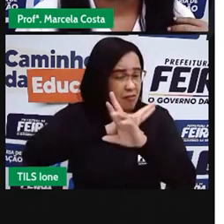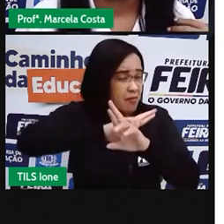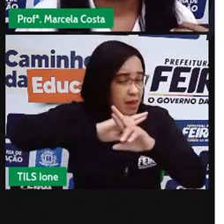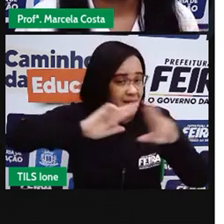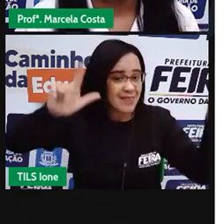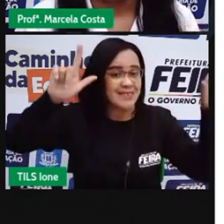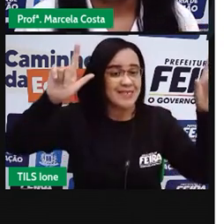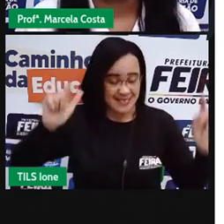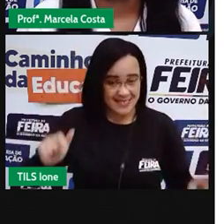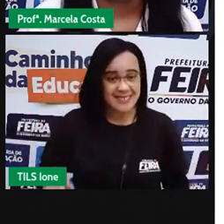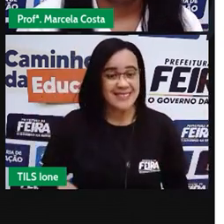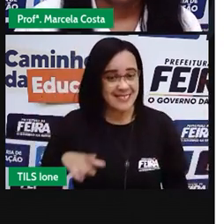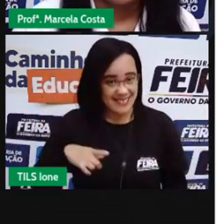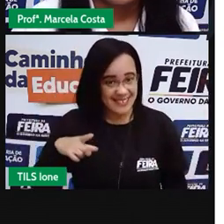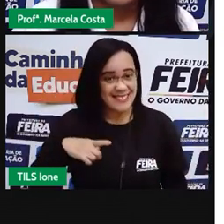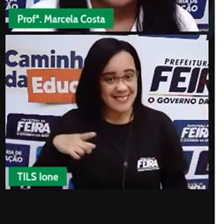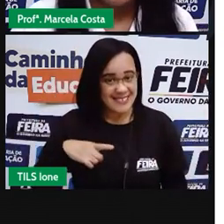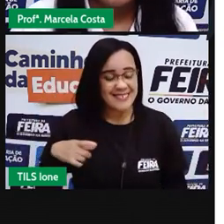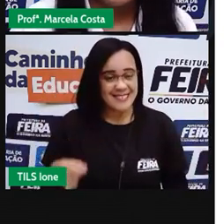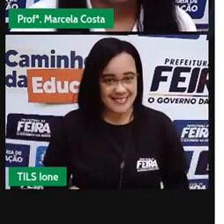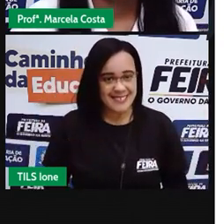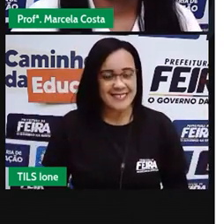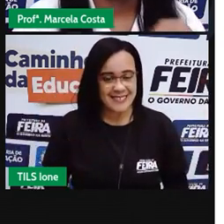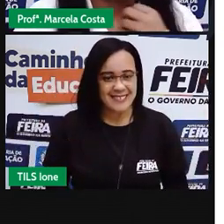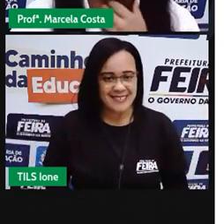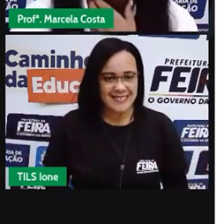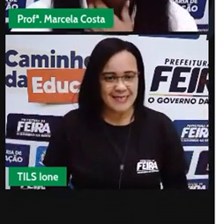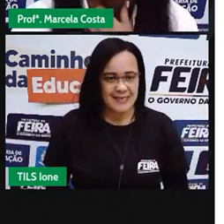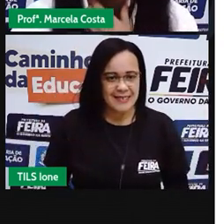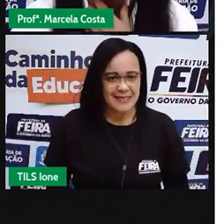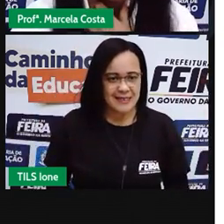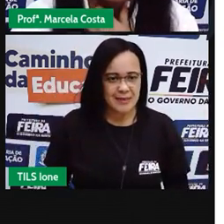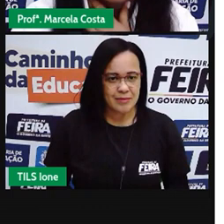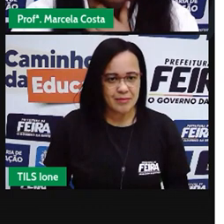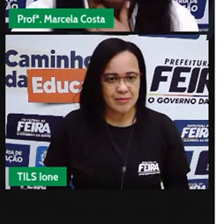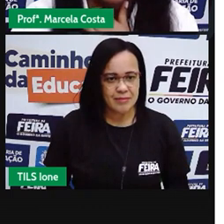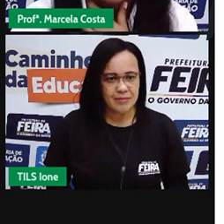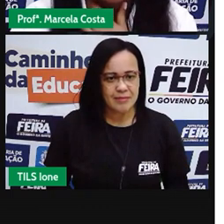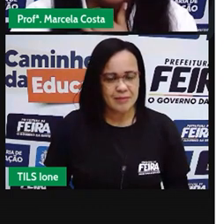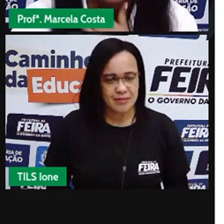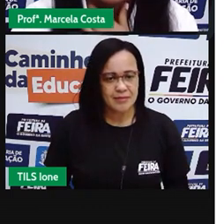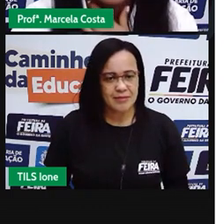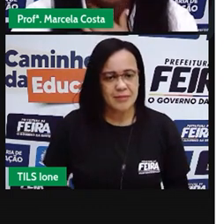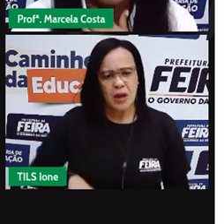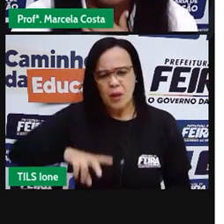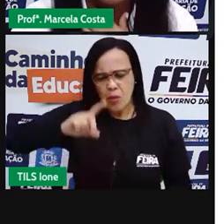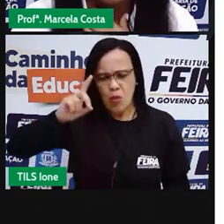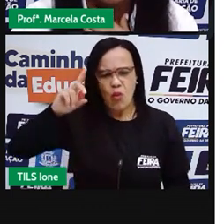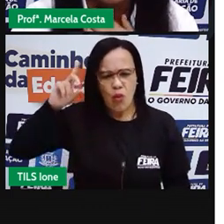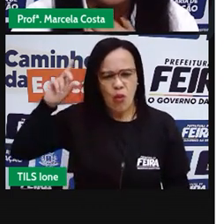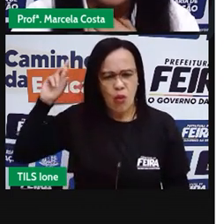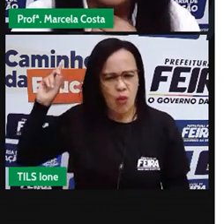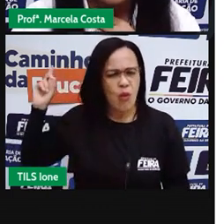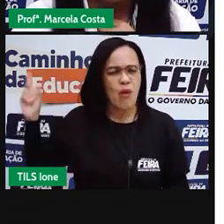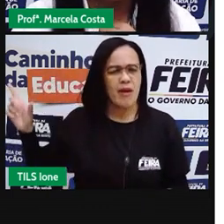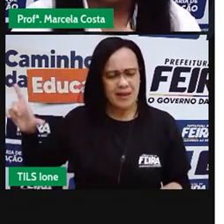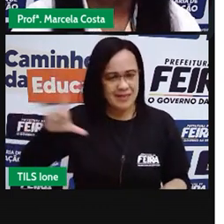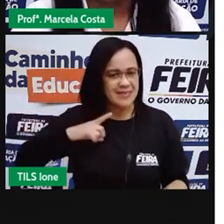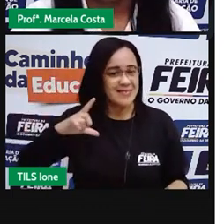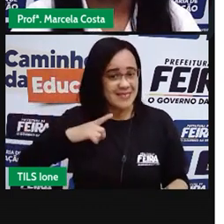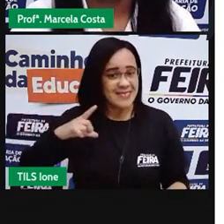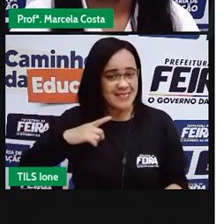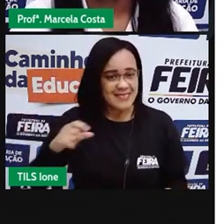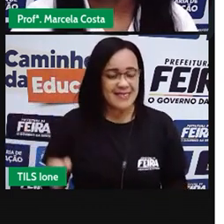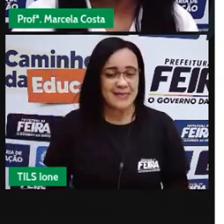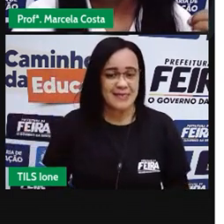mostra que geralmente ela tem muito, muito tempo. Ela foi